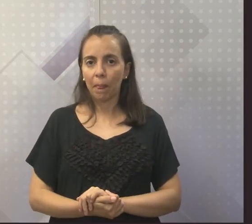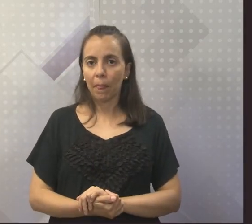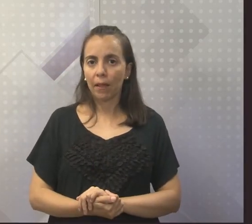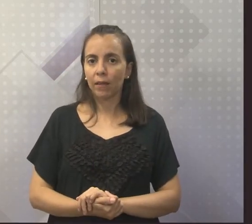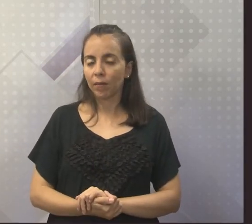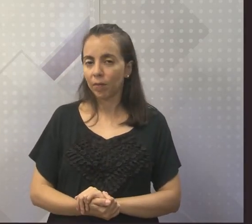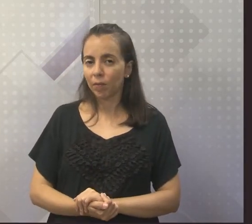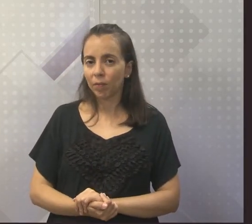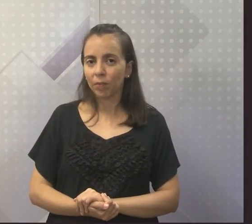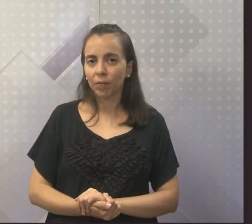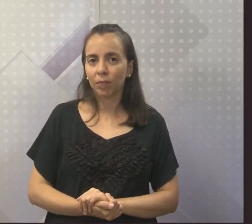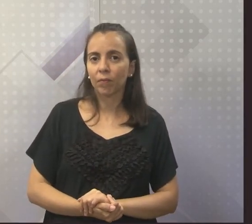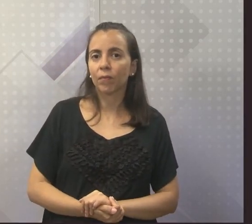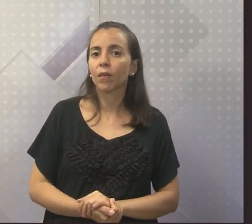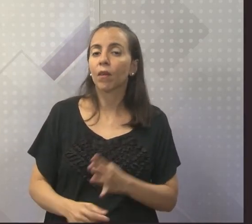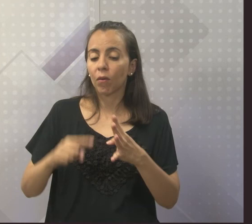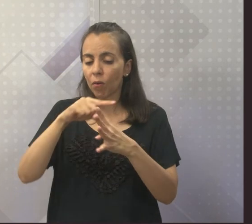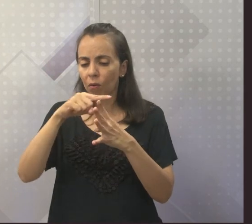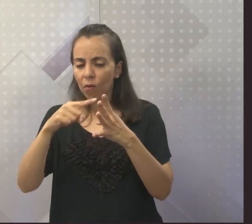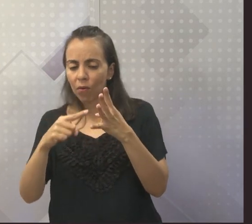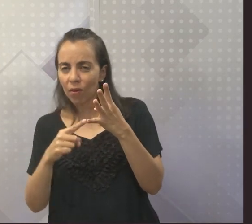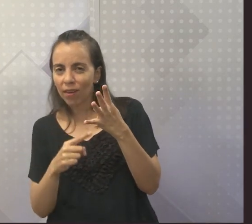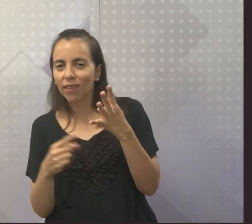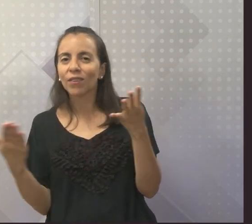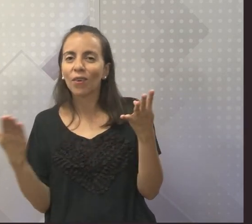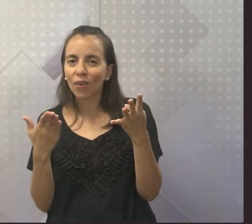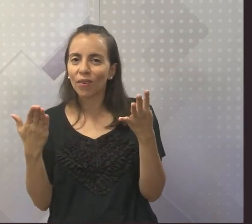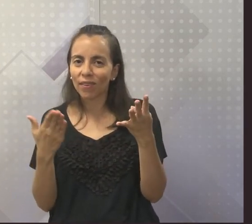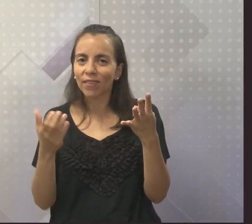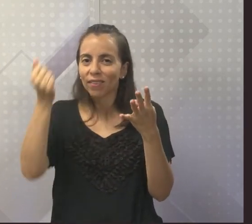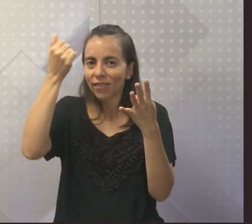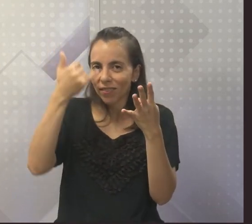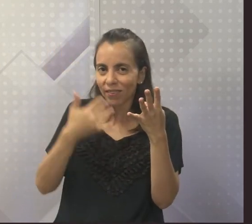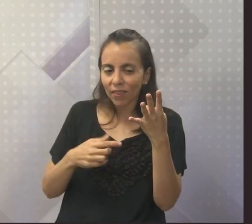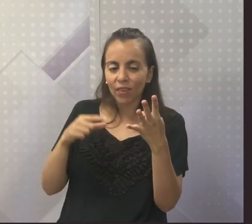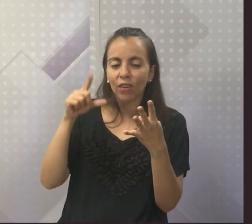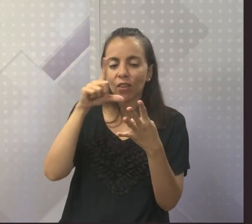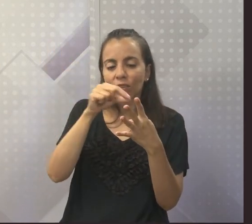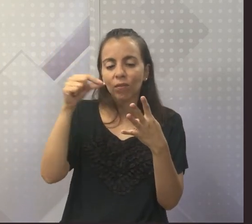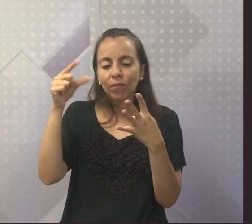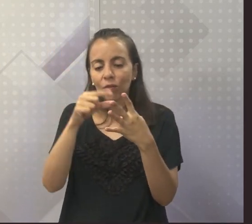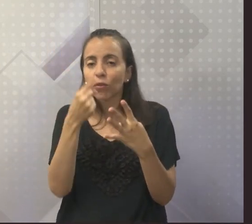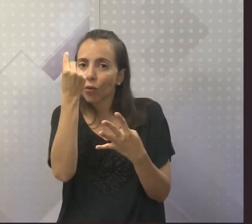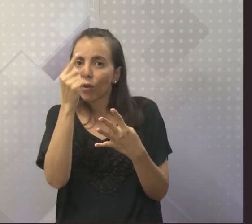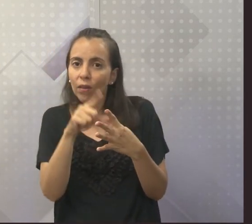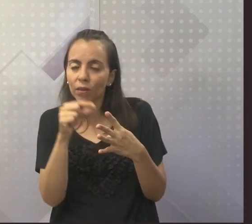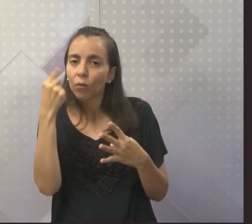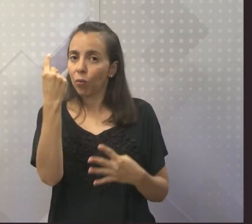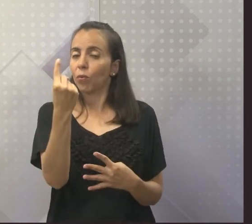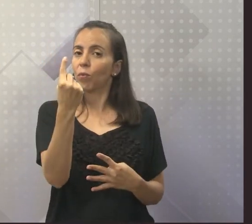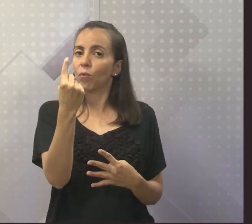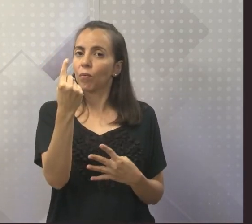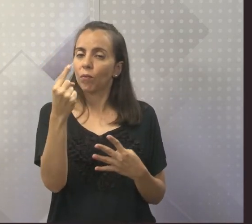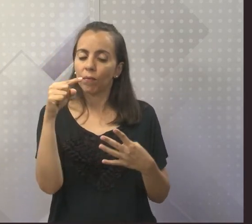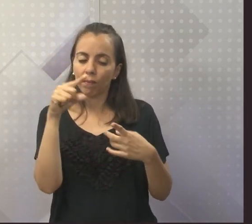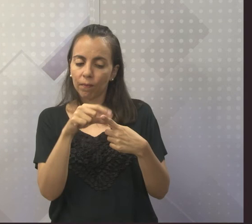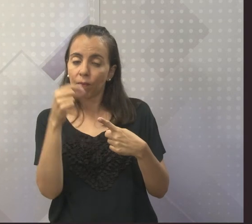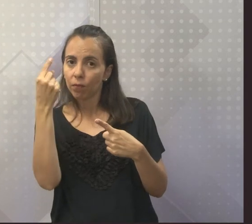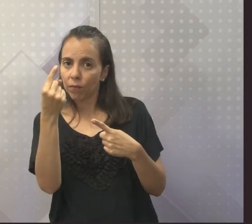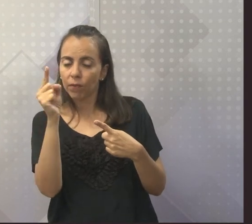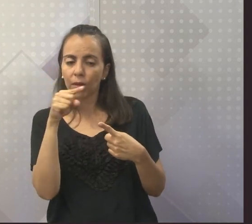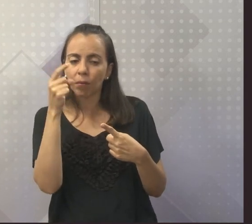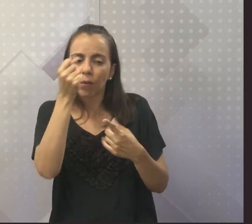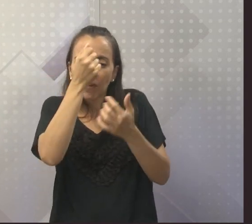Escolha um dos heróis negros apresentados nesta aula e fale com suas palavras